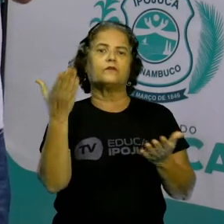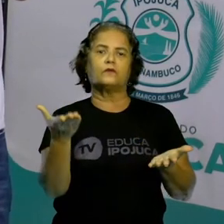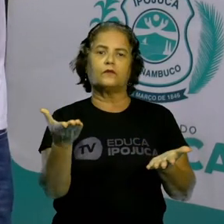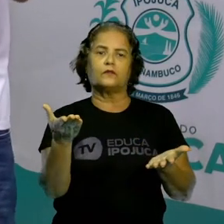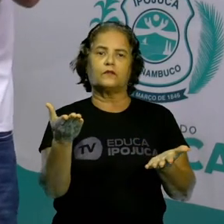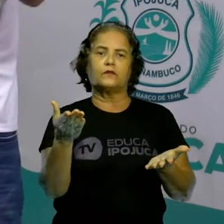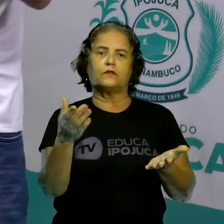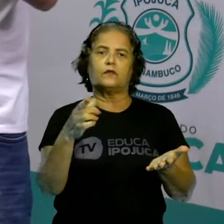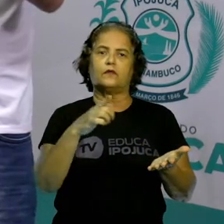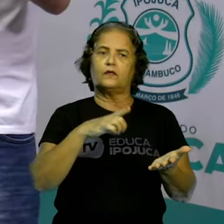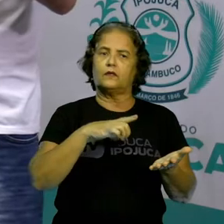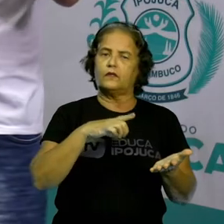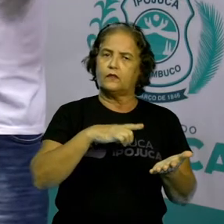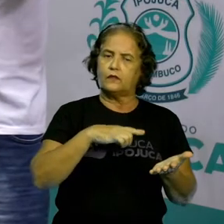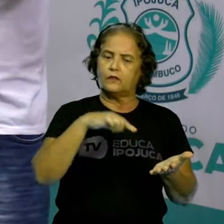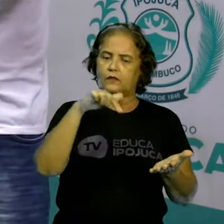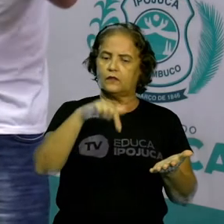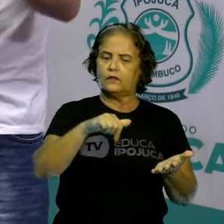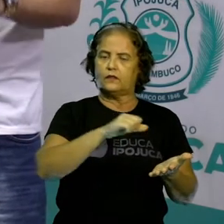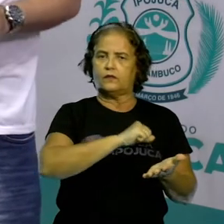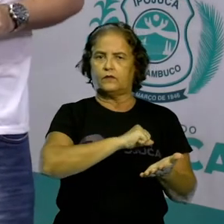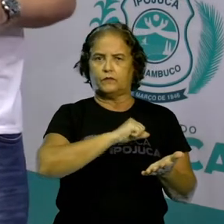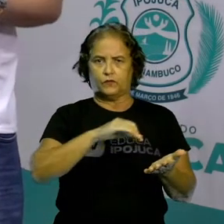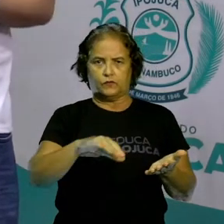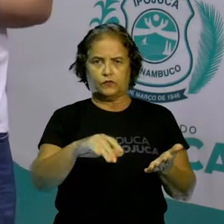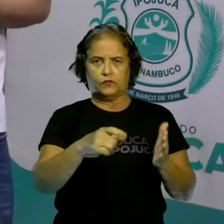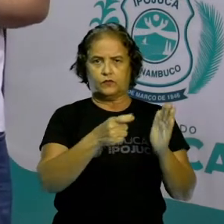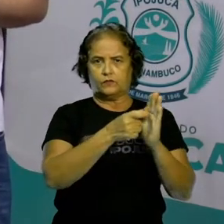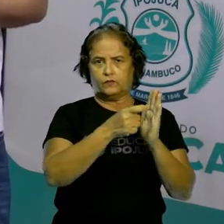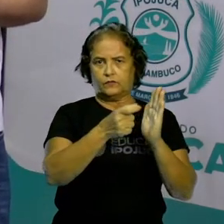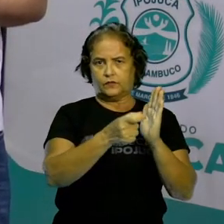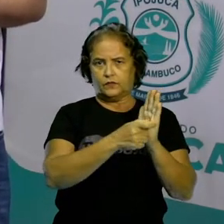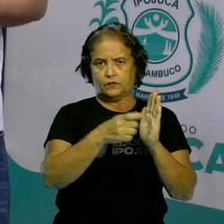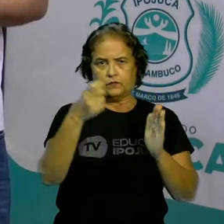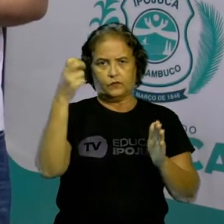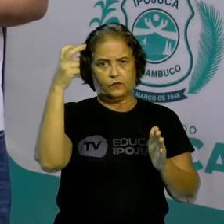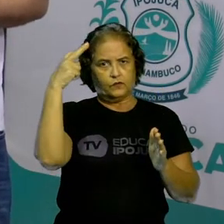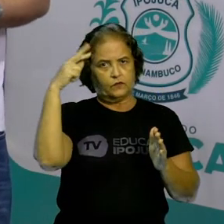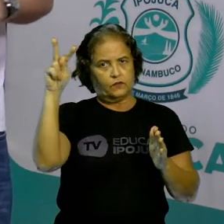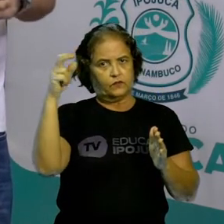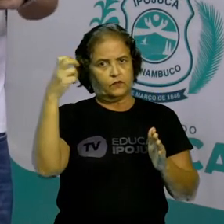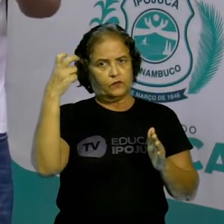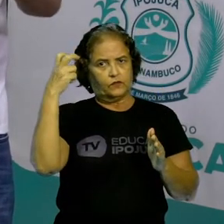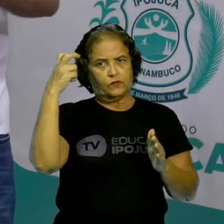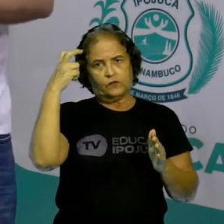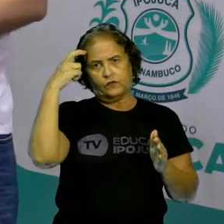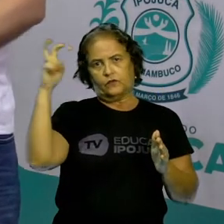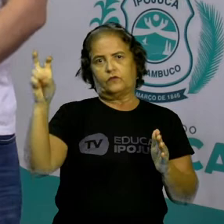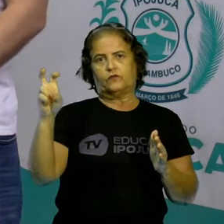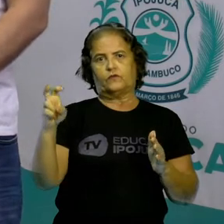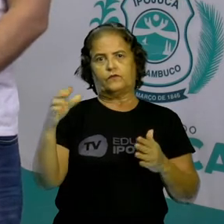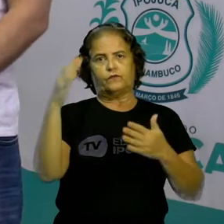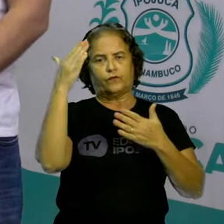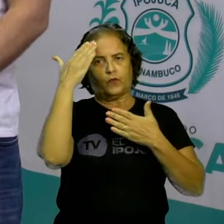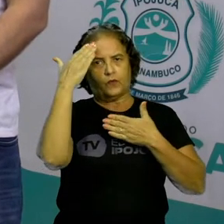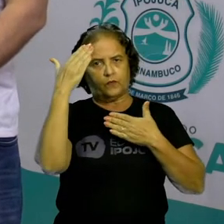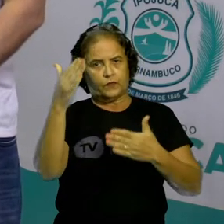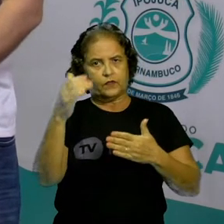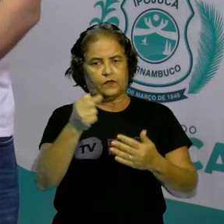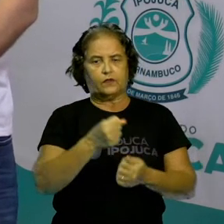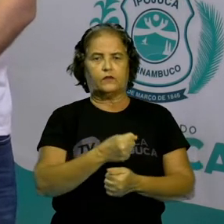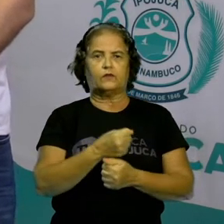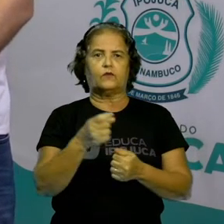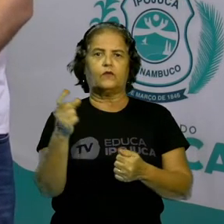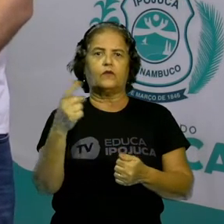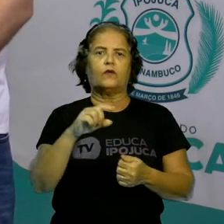e cultural do IPHAN? Respondam aí no caderno de vocês, tá bem? Muito obrigado por tudo, nos vemos